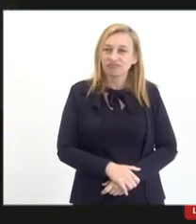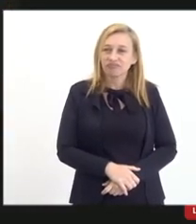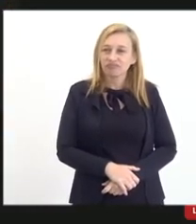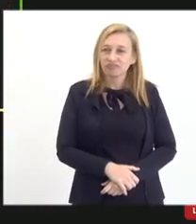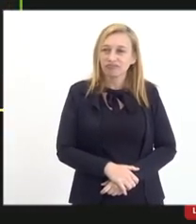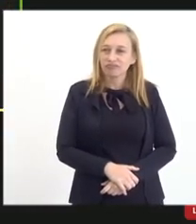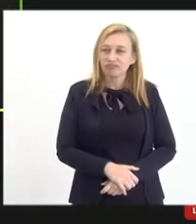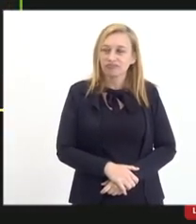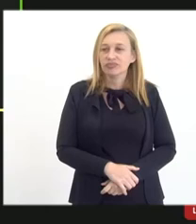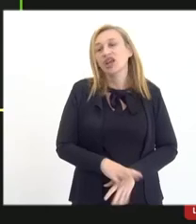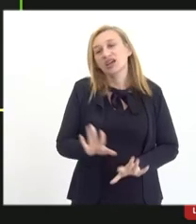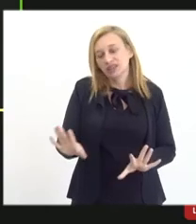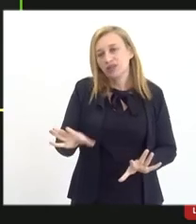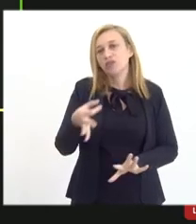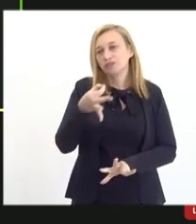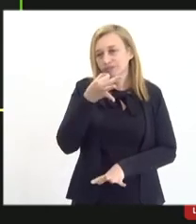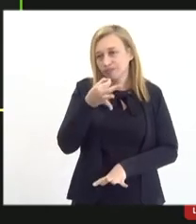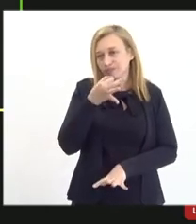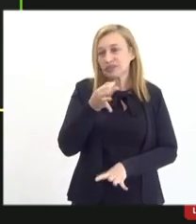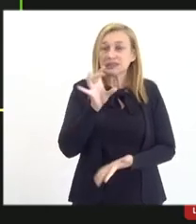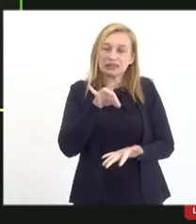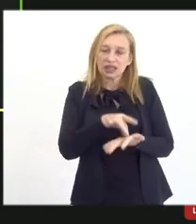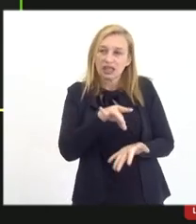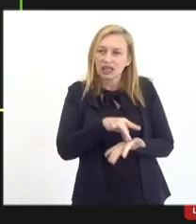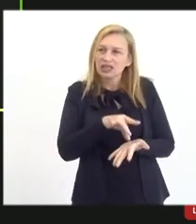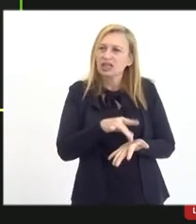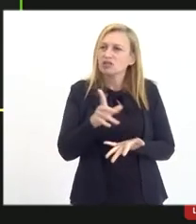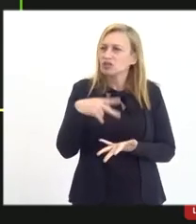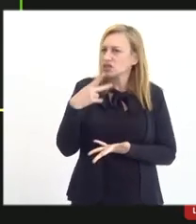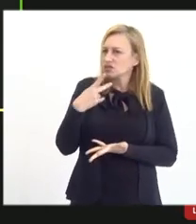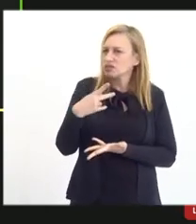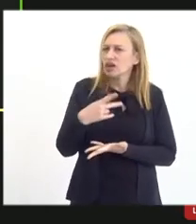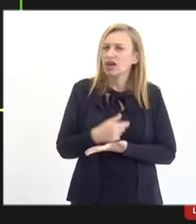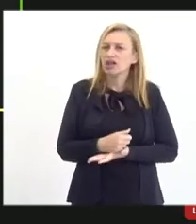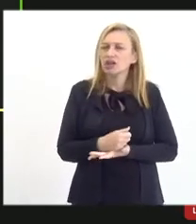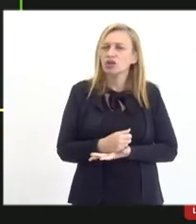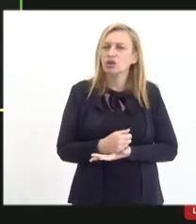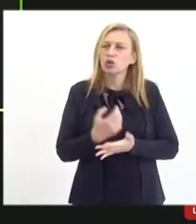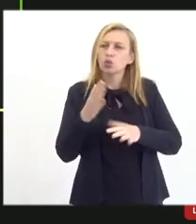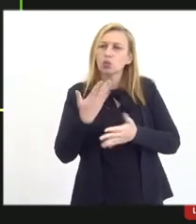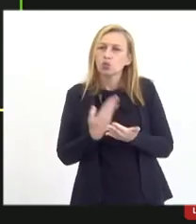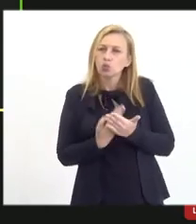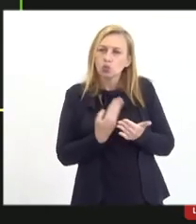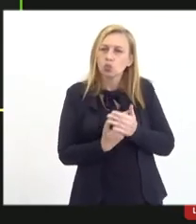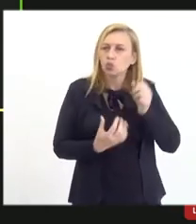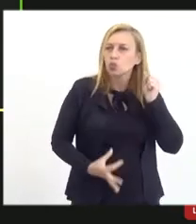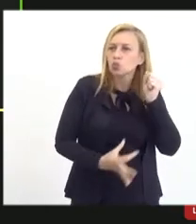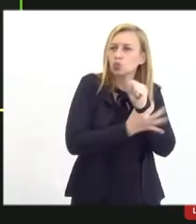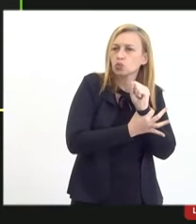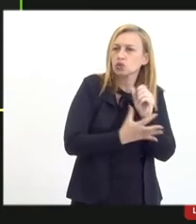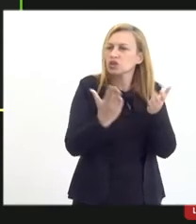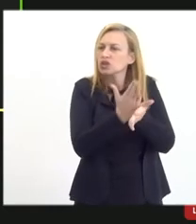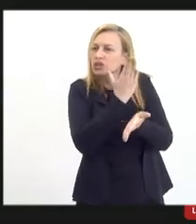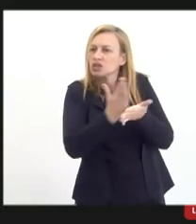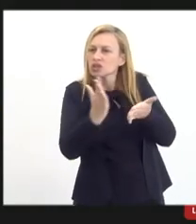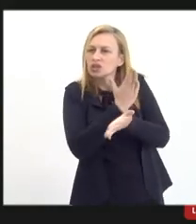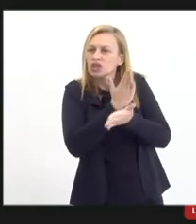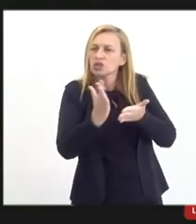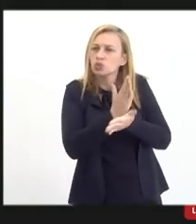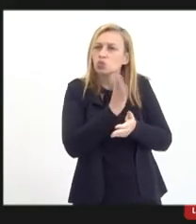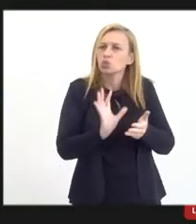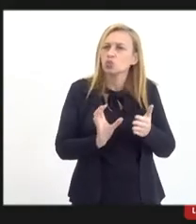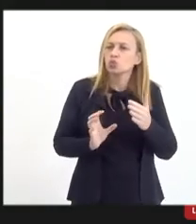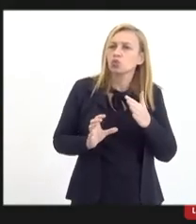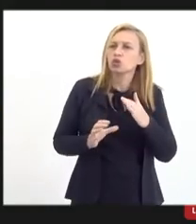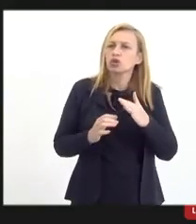É, são sugestões, porque, na realidade, quando vocês colocam o custo da segurança e muitas das vezes uma indústria também